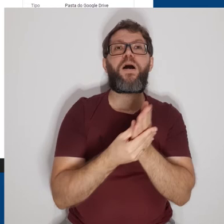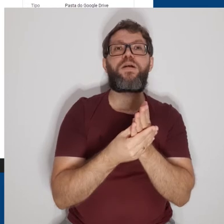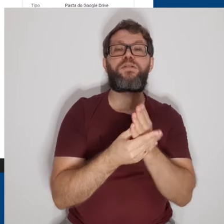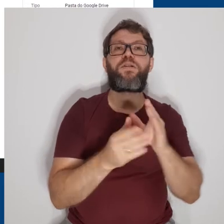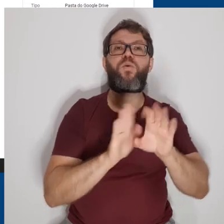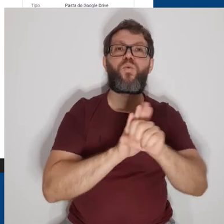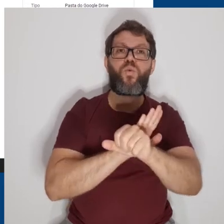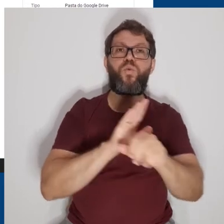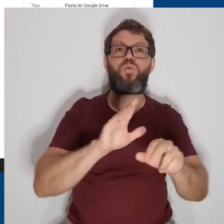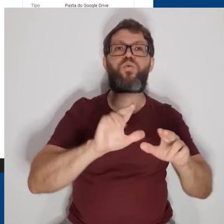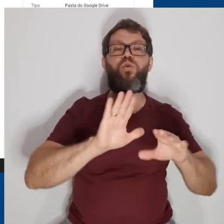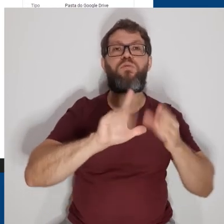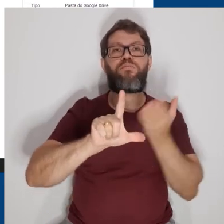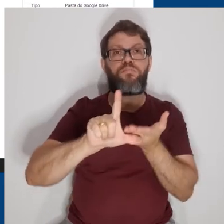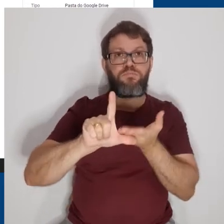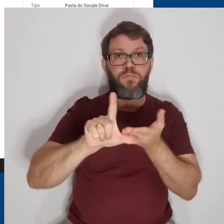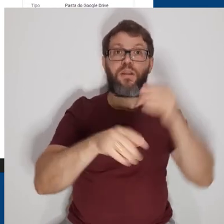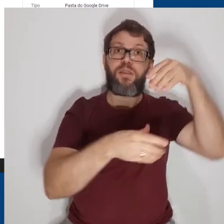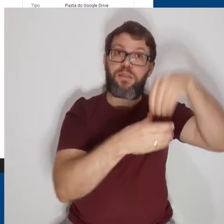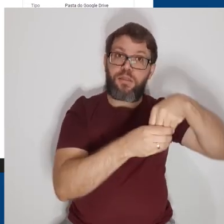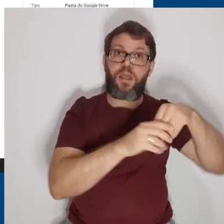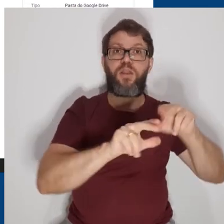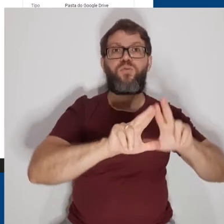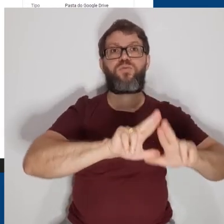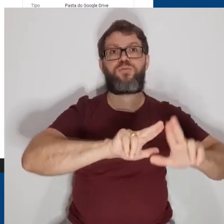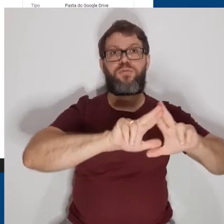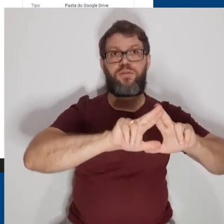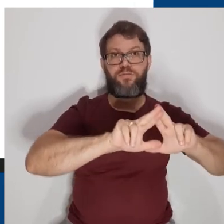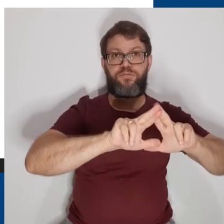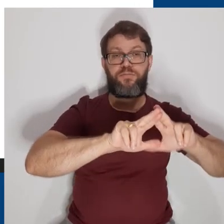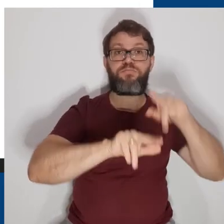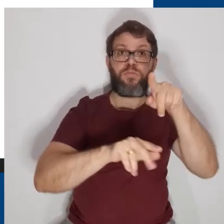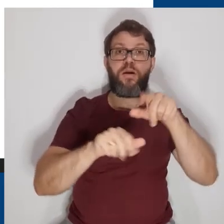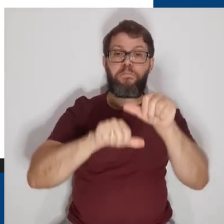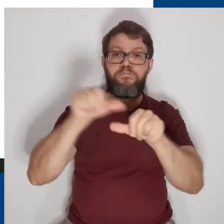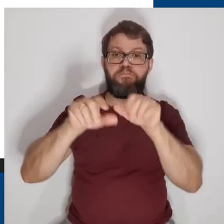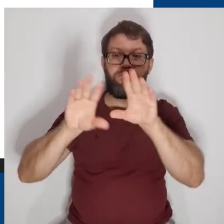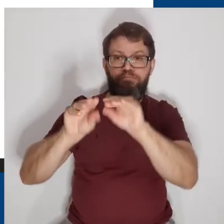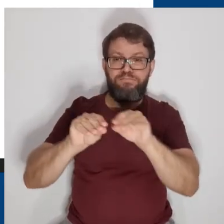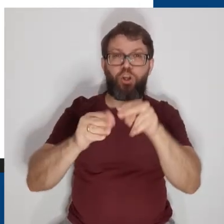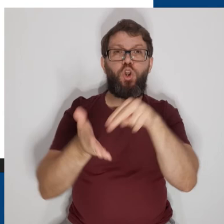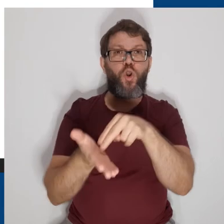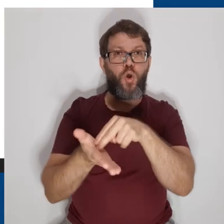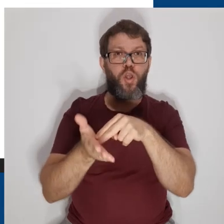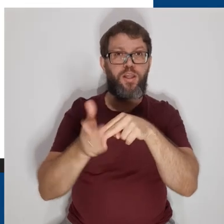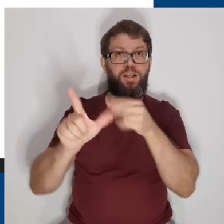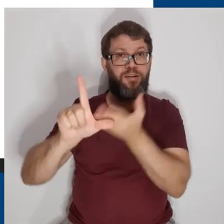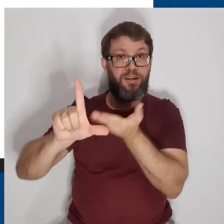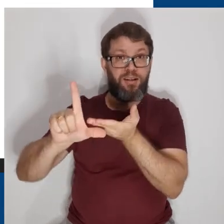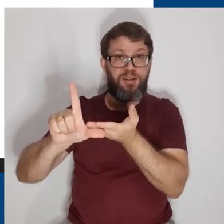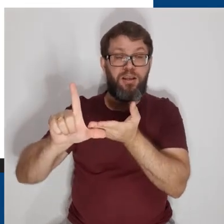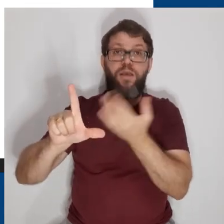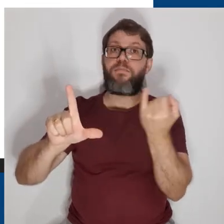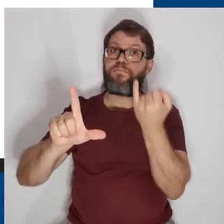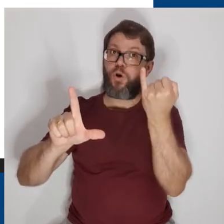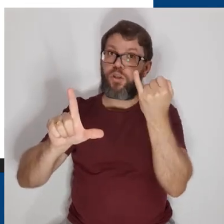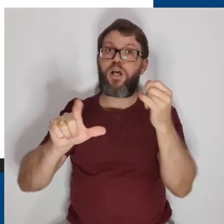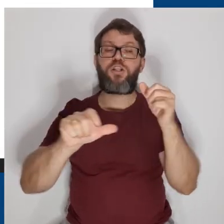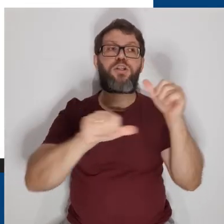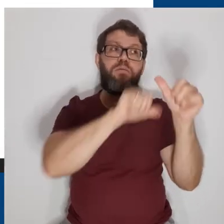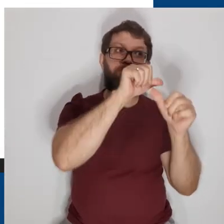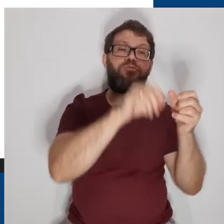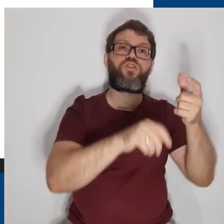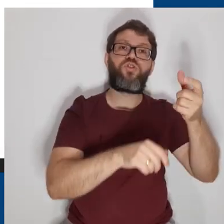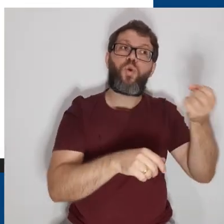pasta do Google Classroom, que está no Google Drive. Sempre que você alterar alguma nota no Google Classroom, é importante